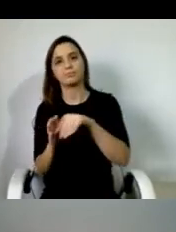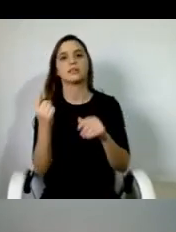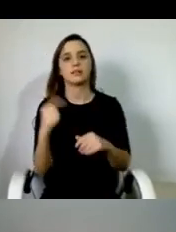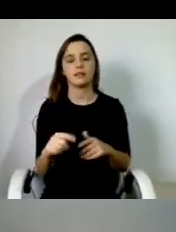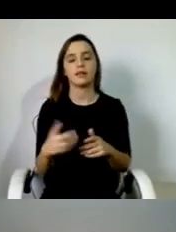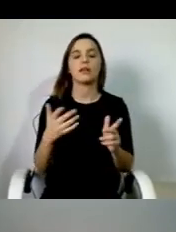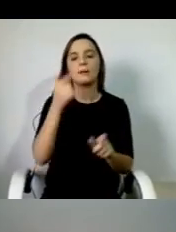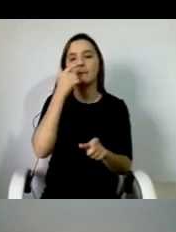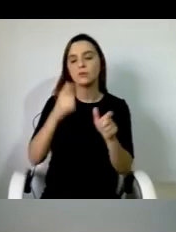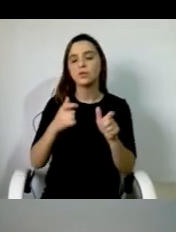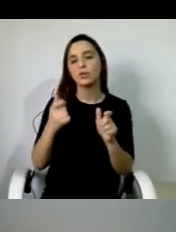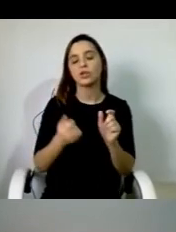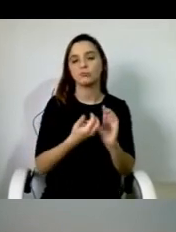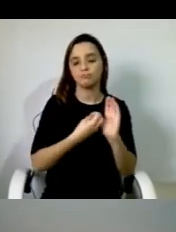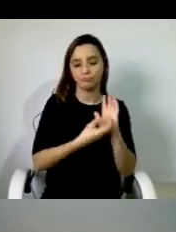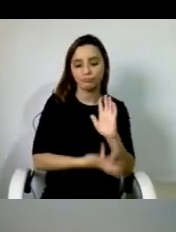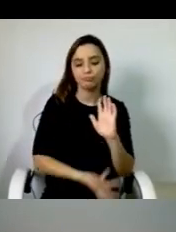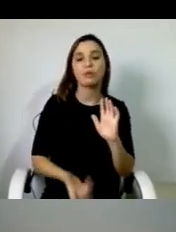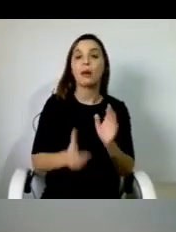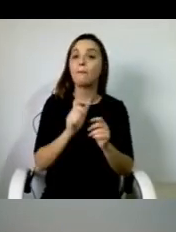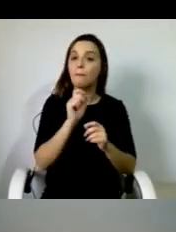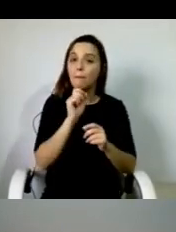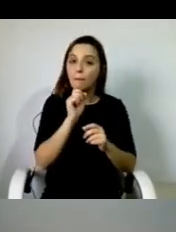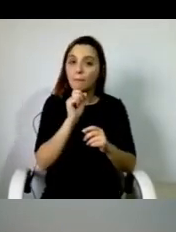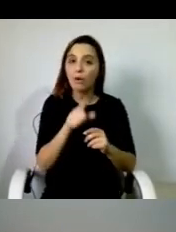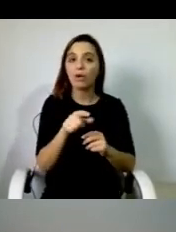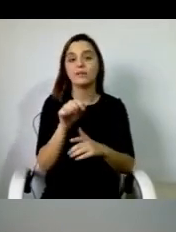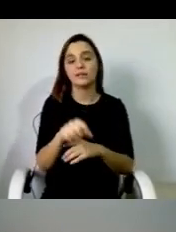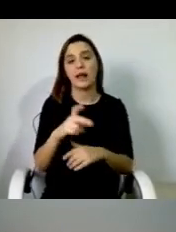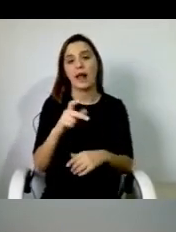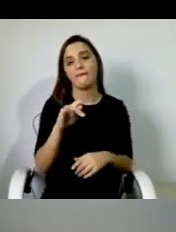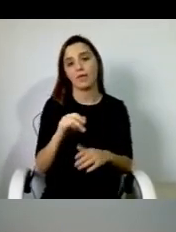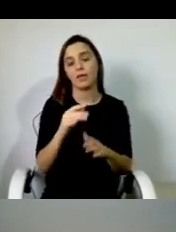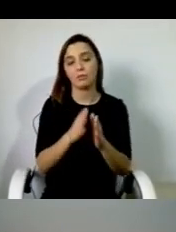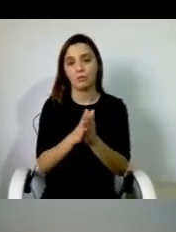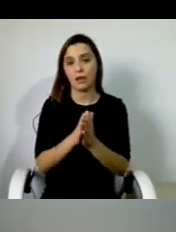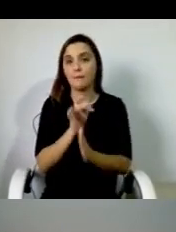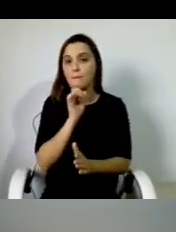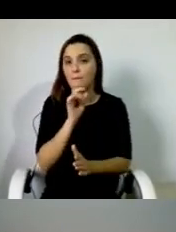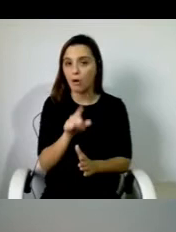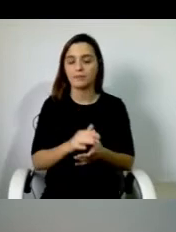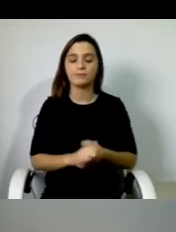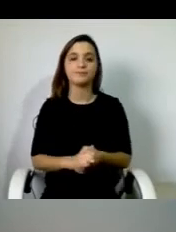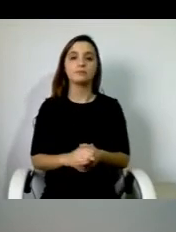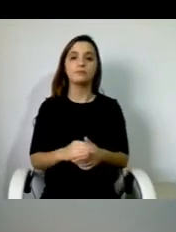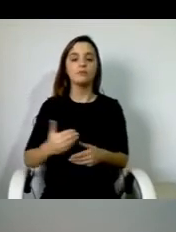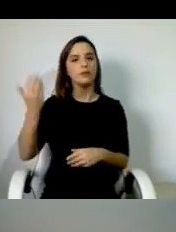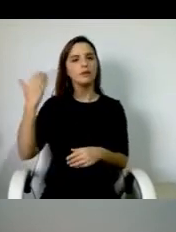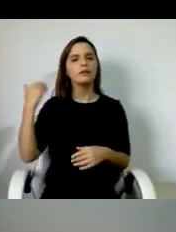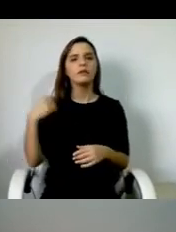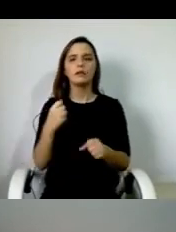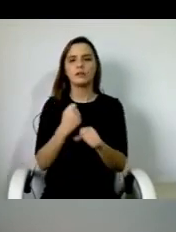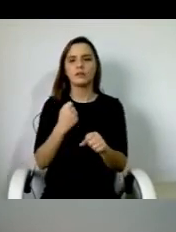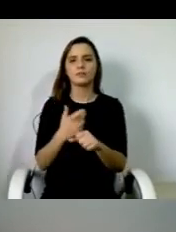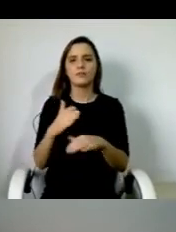que podem vir a beneficiar do CAVI. Na altura, o trabalho era elaborado entre o